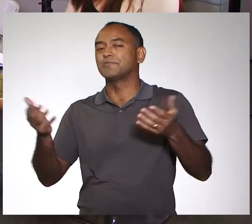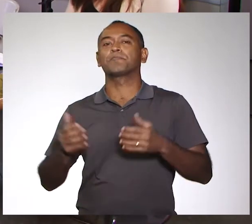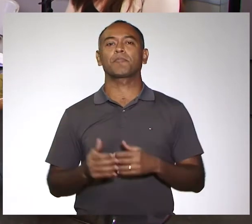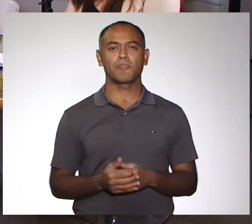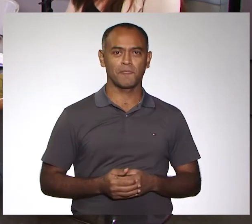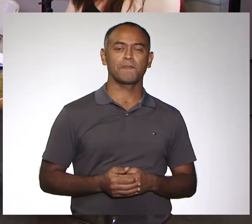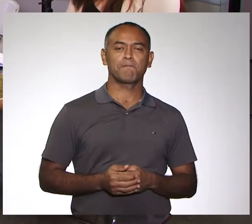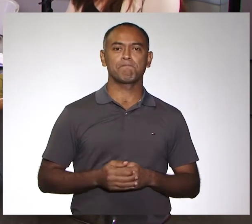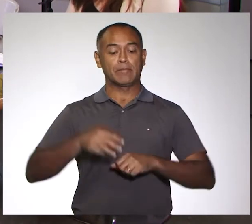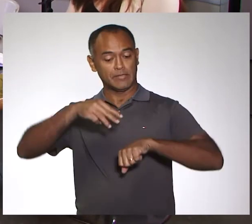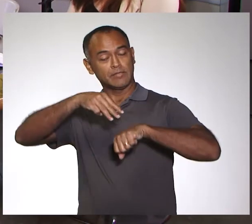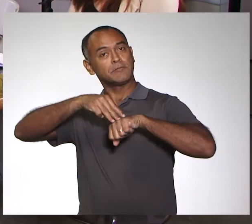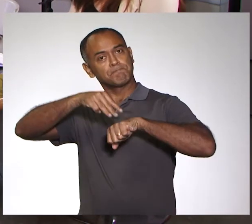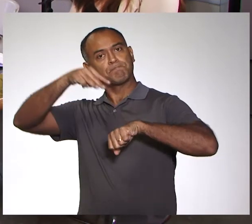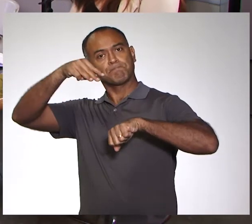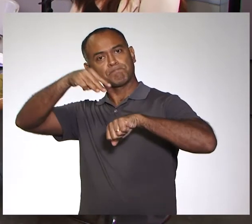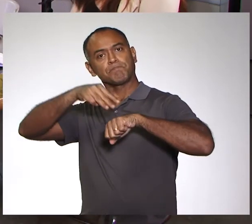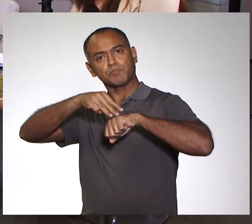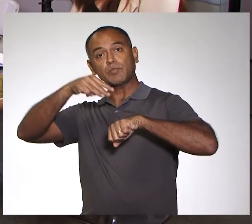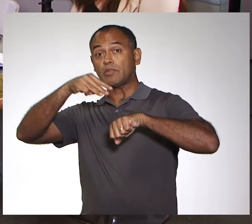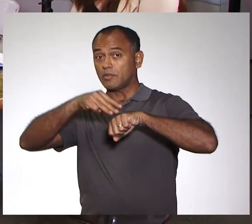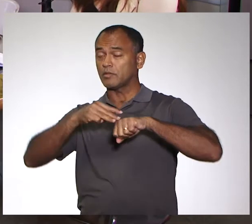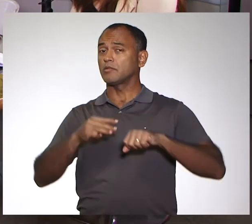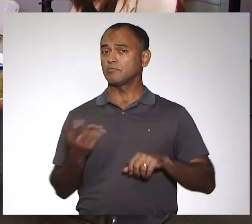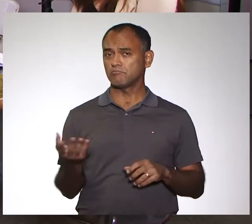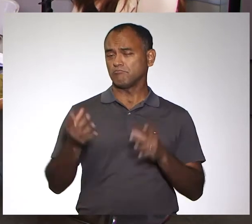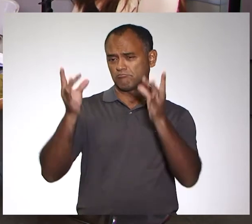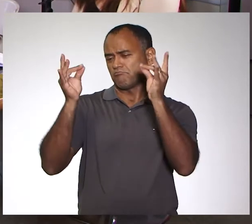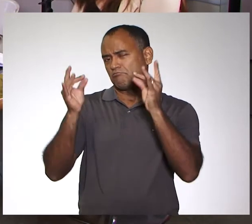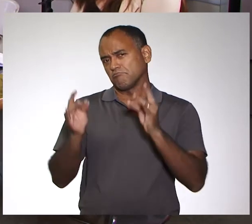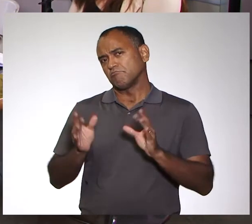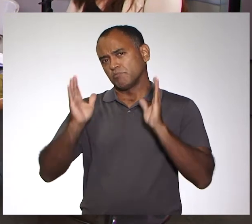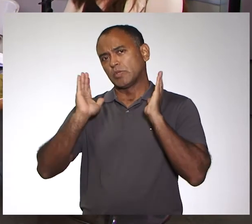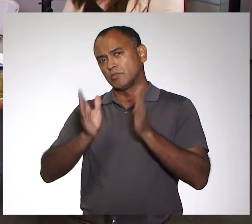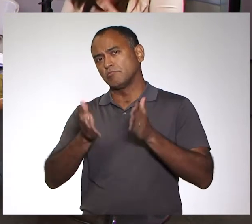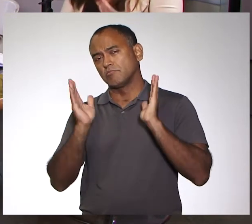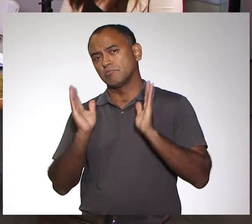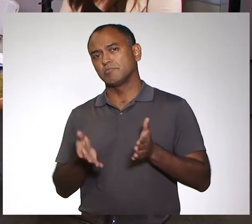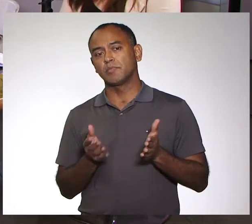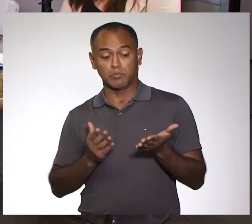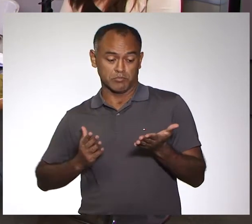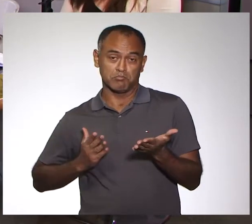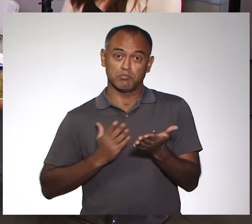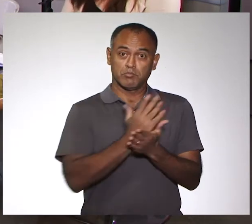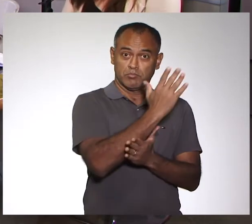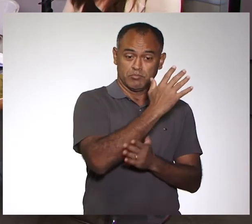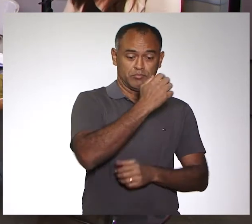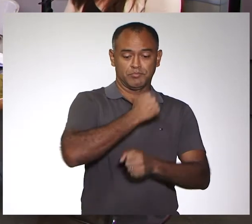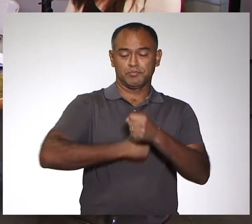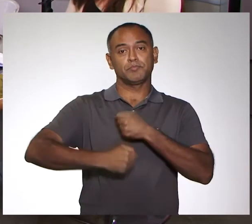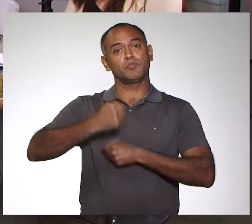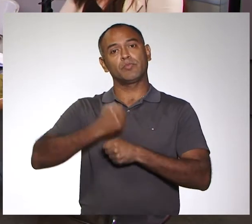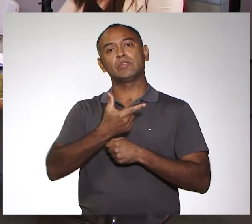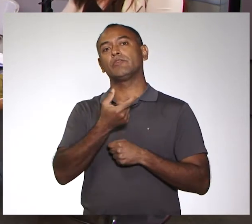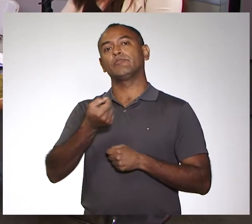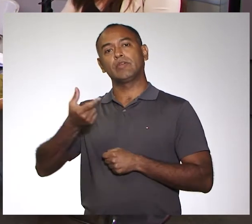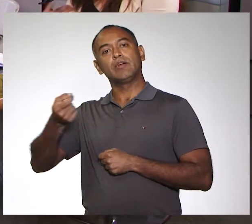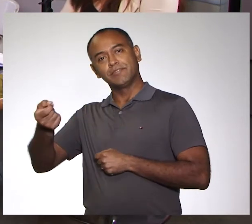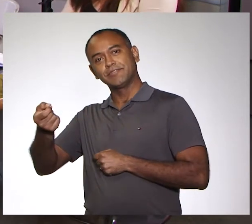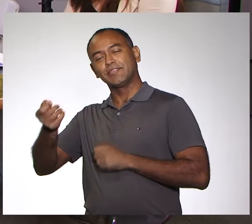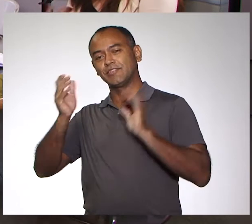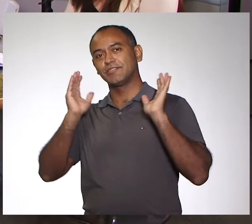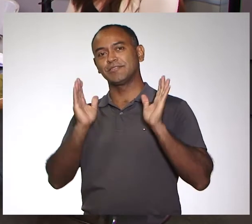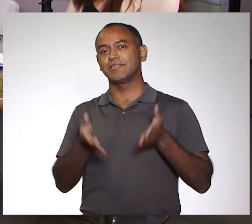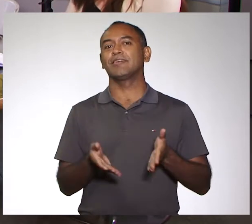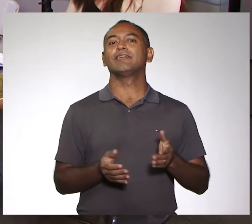Sim, o nosso mestrado, como eu comentei, como foi aprovado só no final do ano, e aí a gente